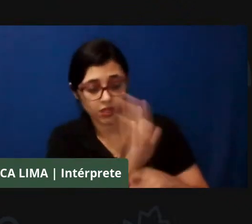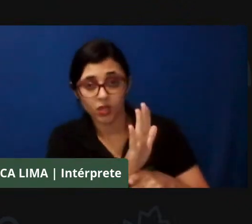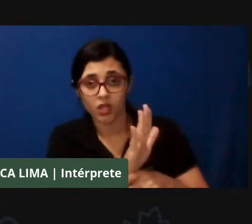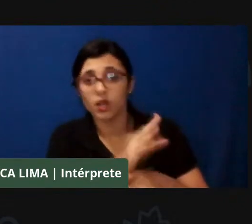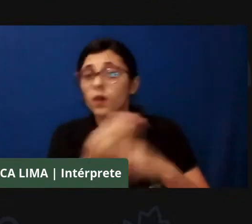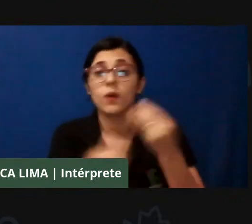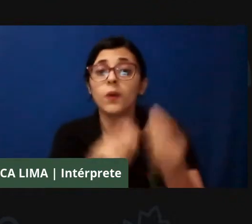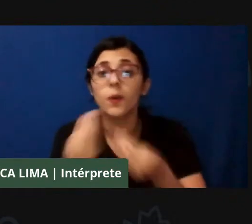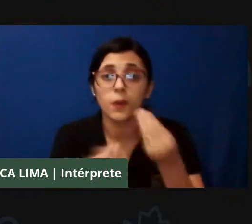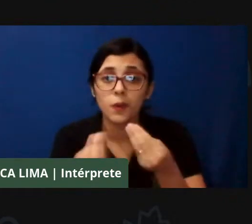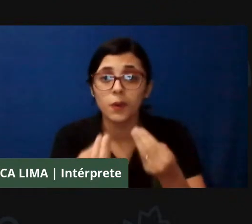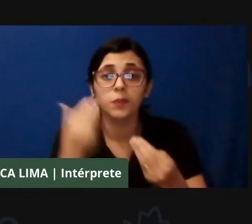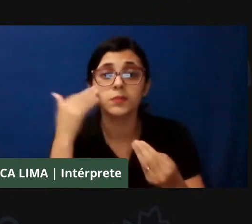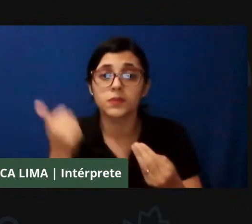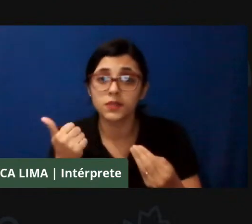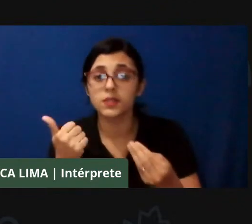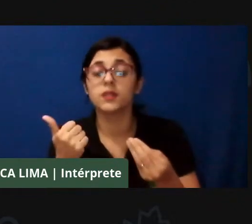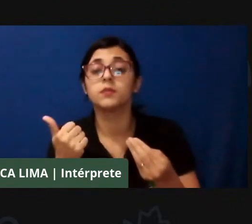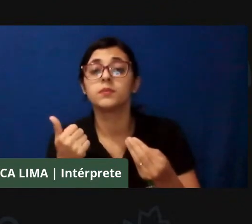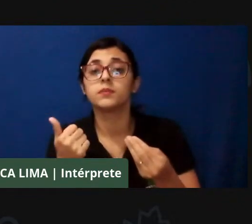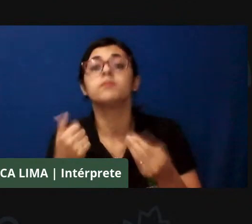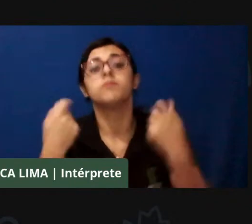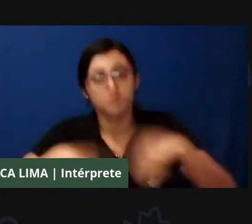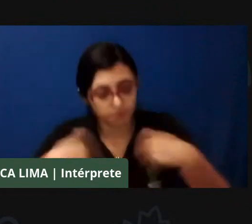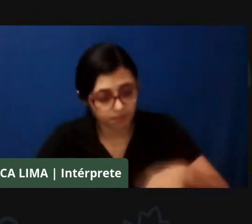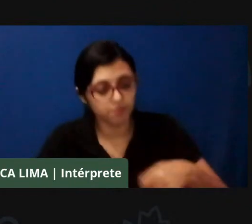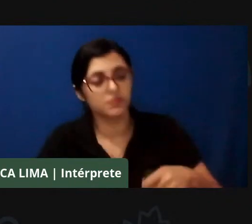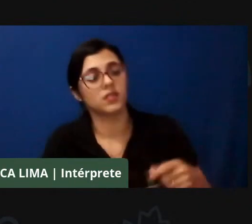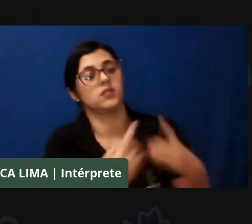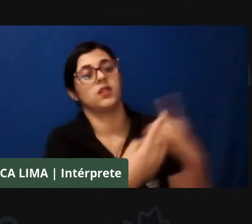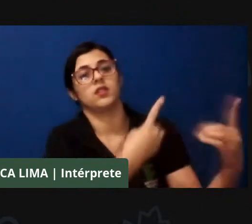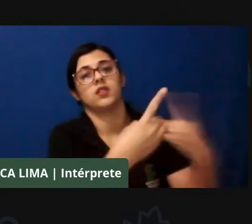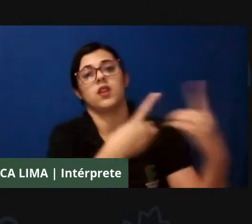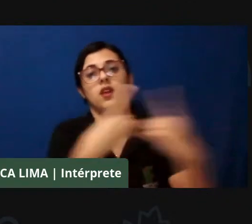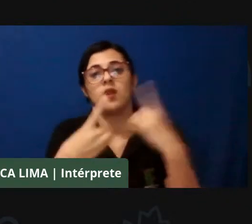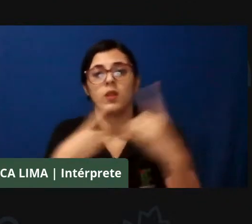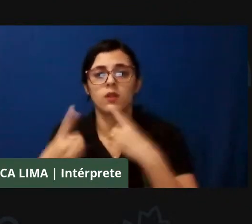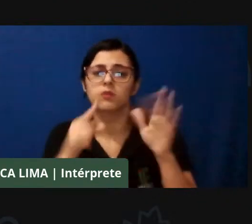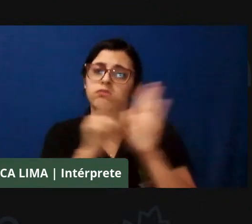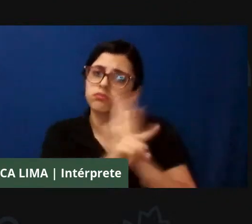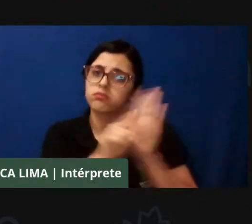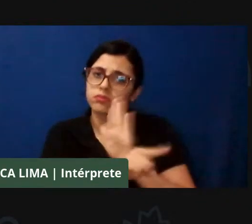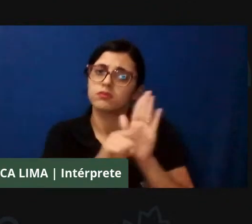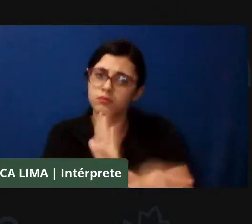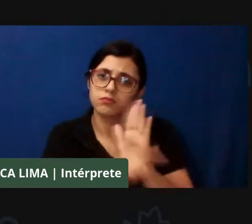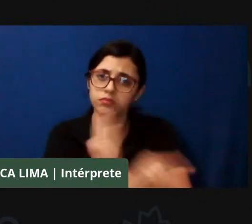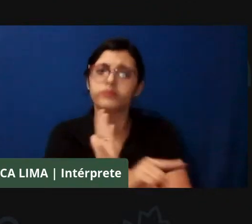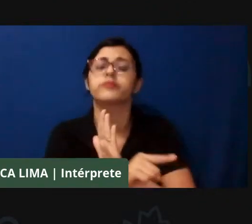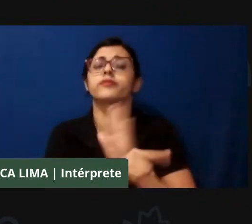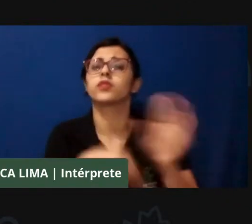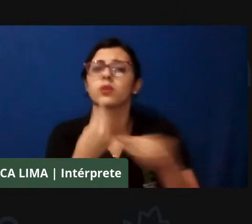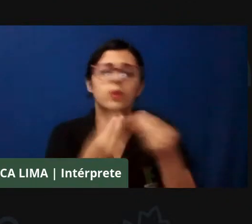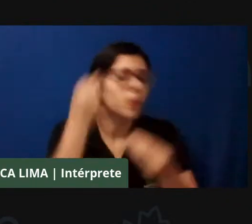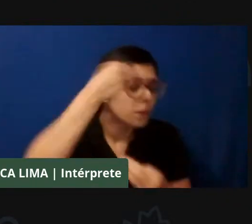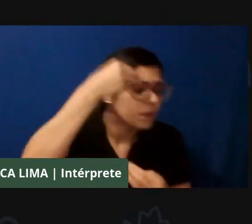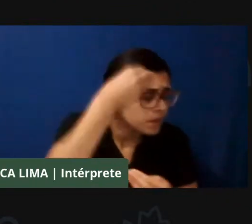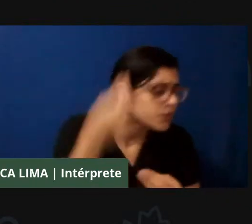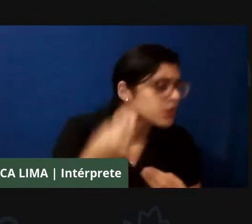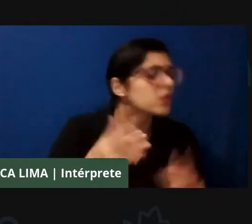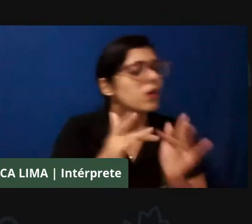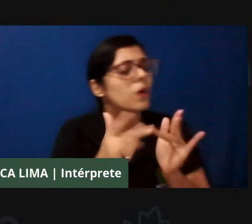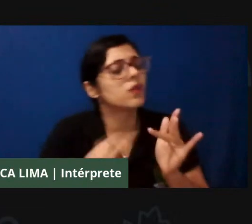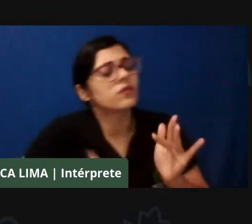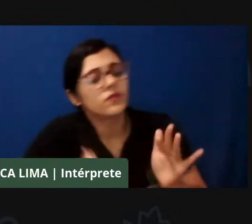seja a partir dessa forma de viver, de fazer e que não deixe isso se perder ao longo da